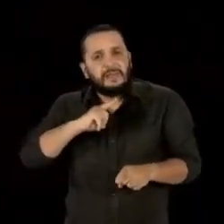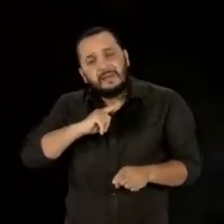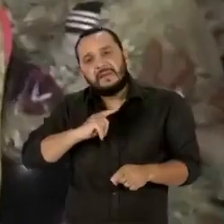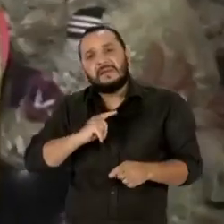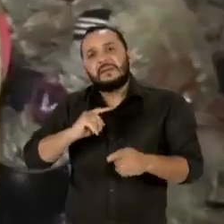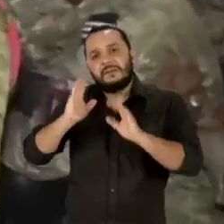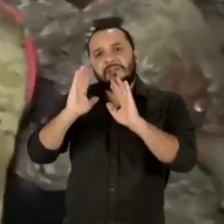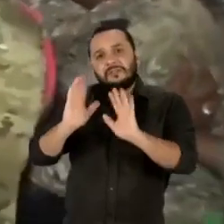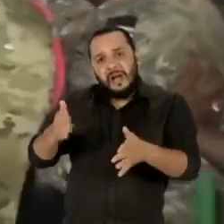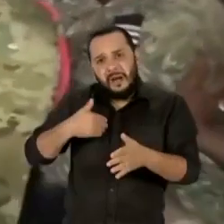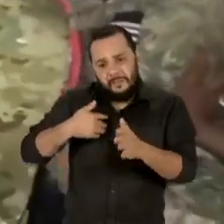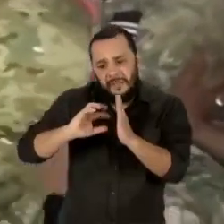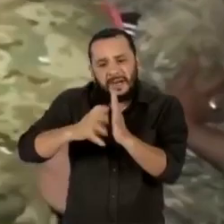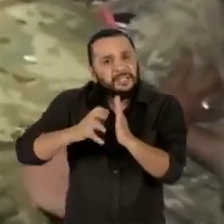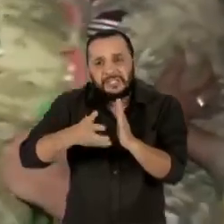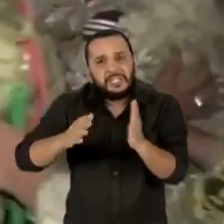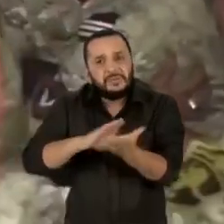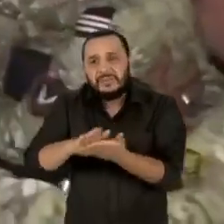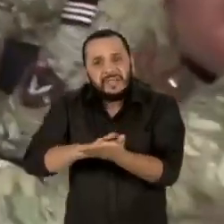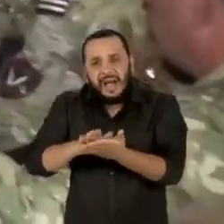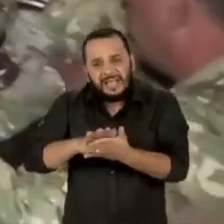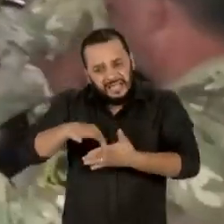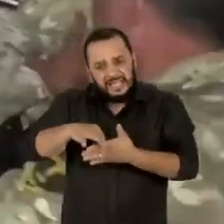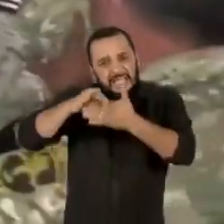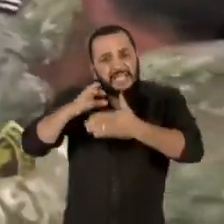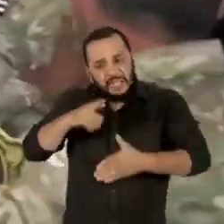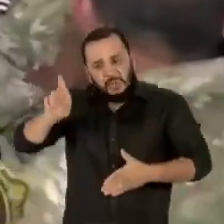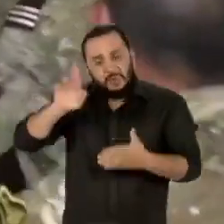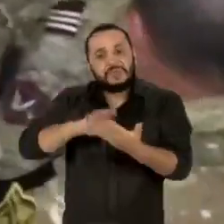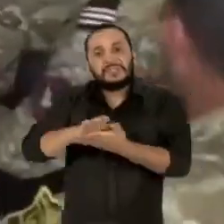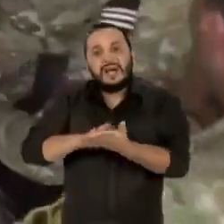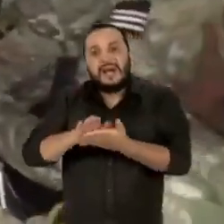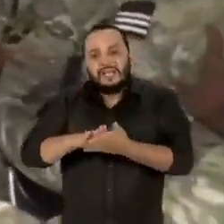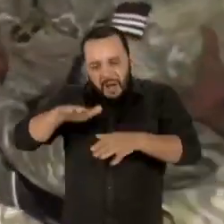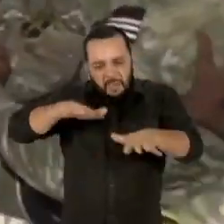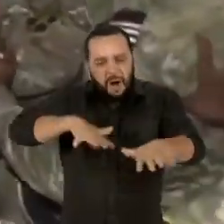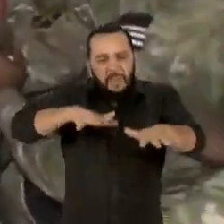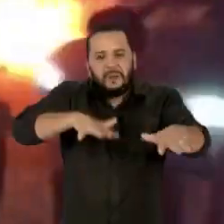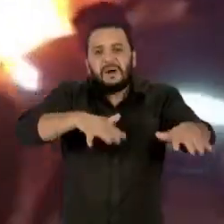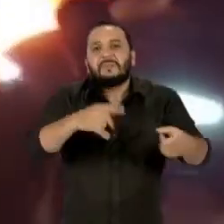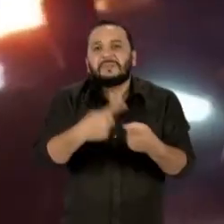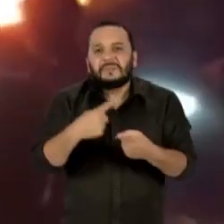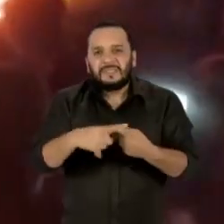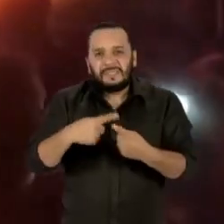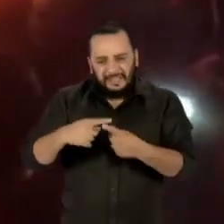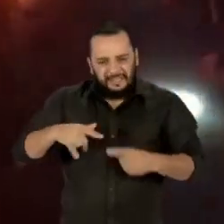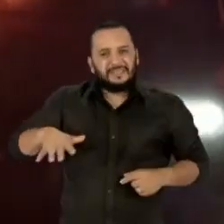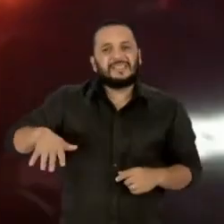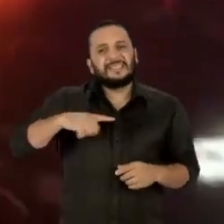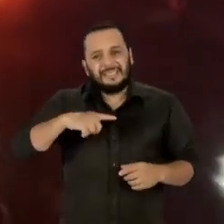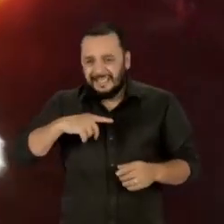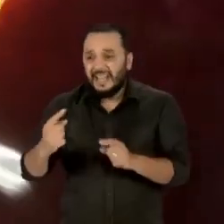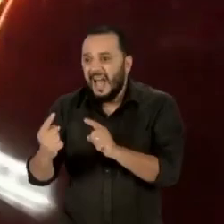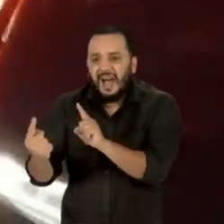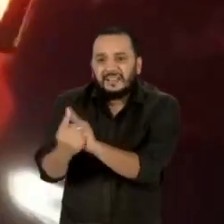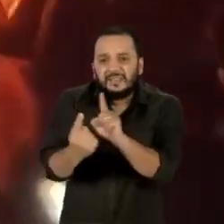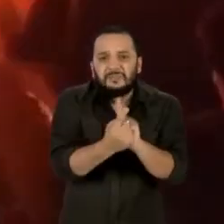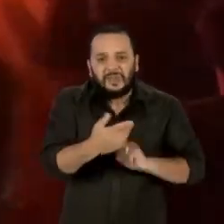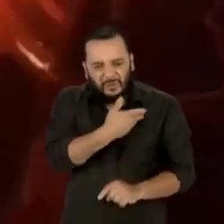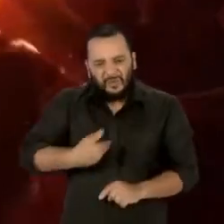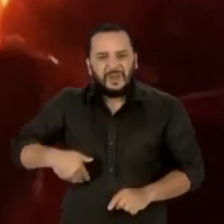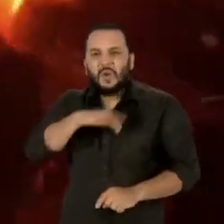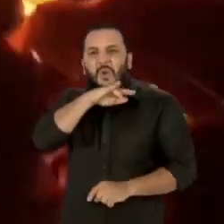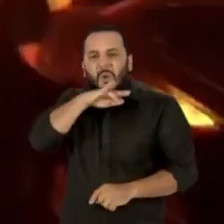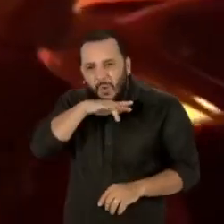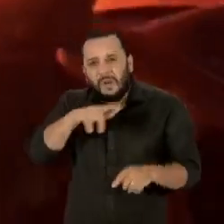religioso e é motivado pela deficiência dos serviços públicos e pelo desemprego. O principal líder chiíta do Iraque